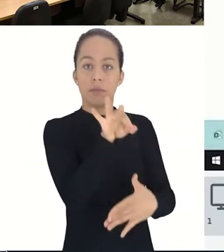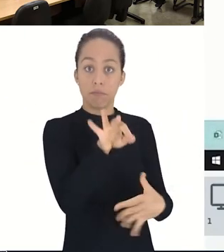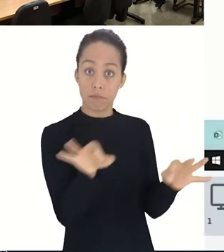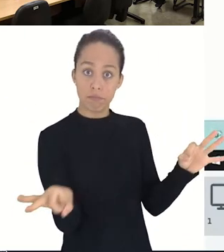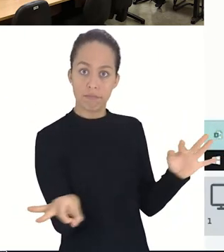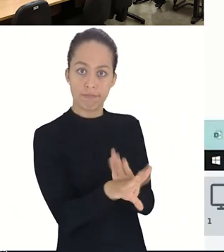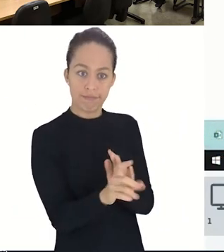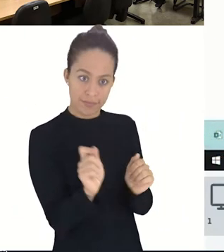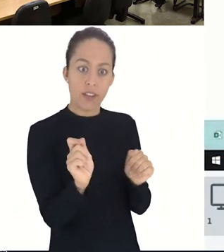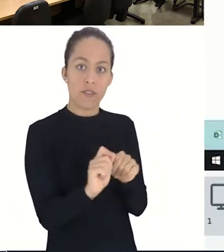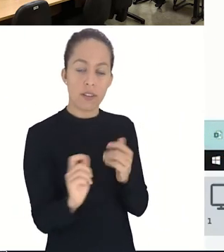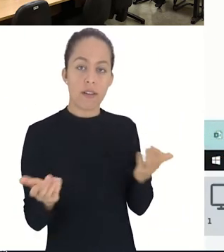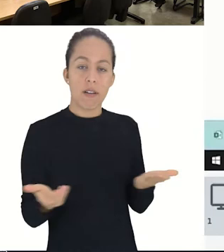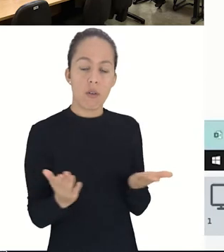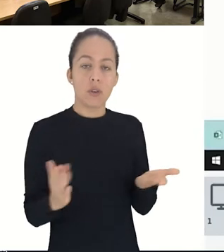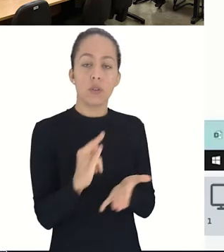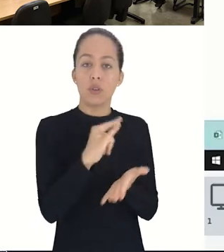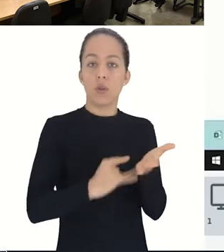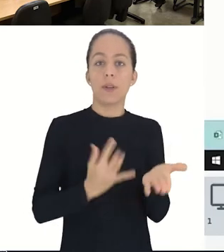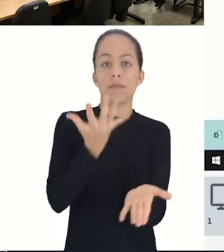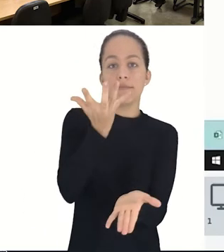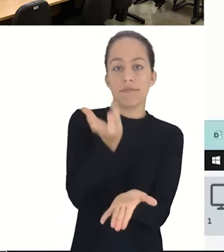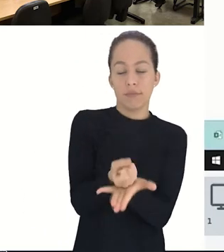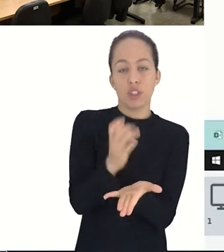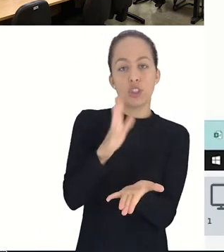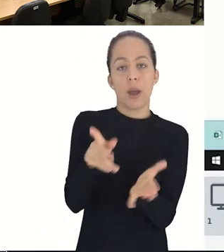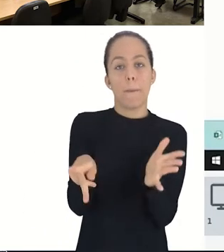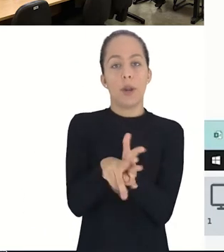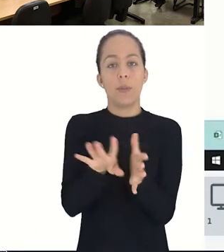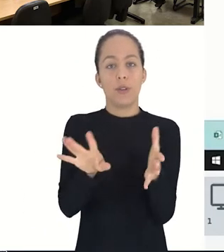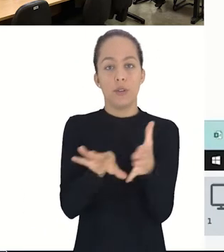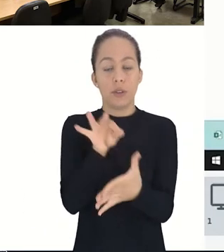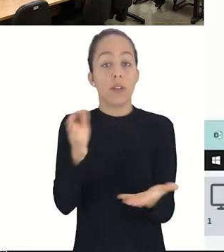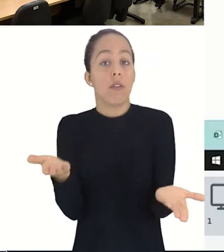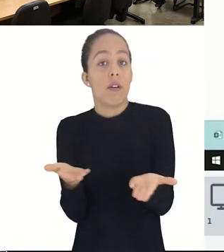Sortear. O sorteio já foi realizado, o arquivo já foi feito o download.